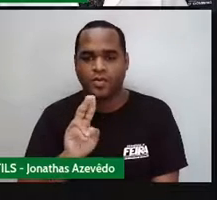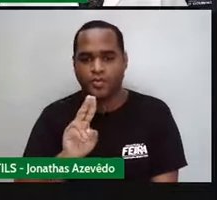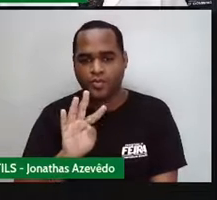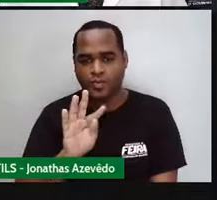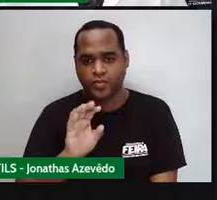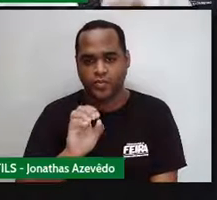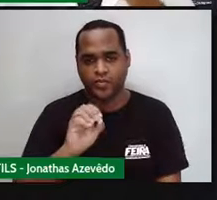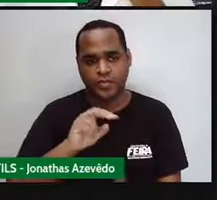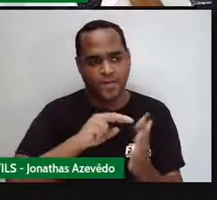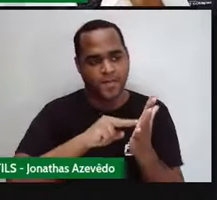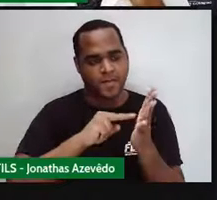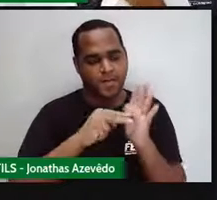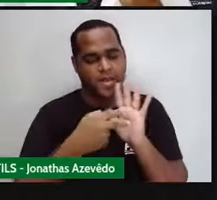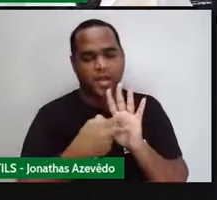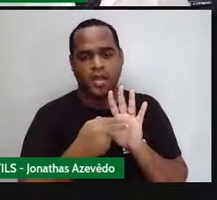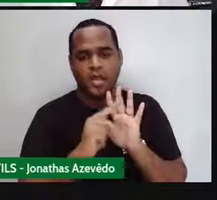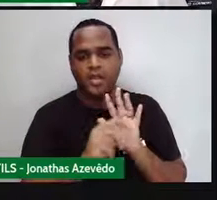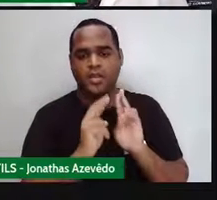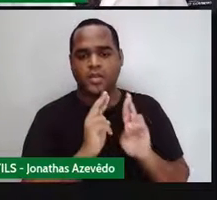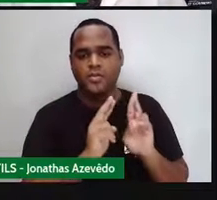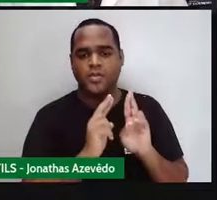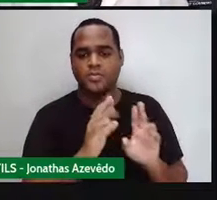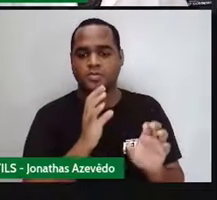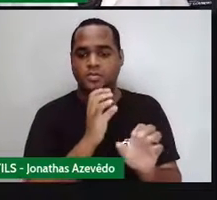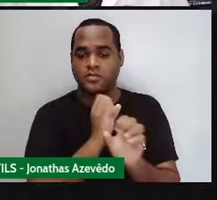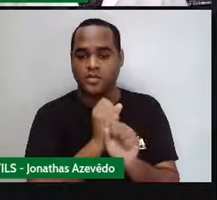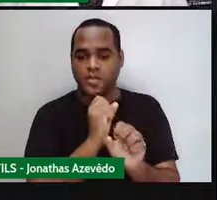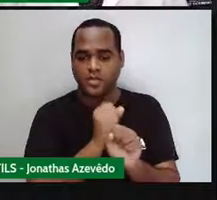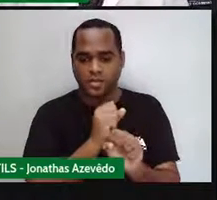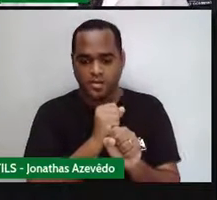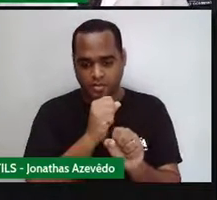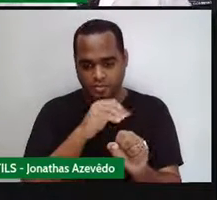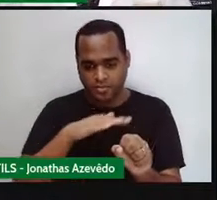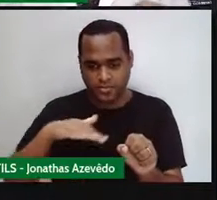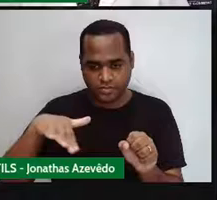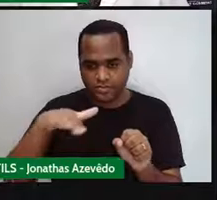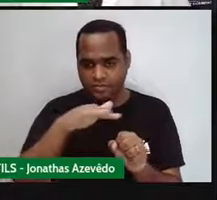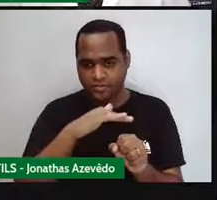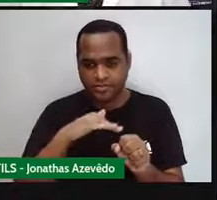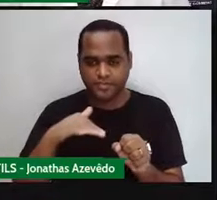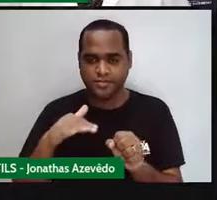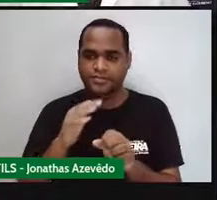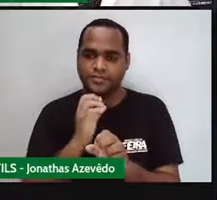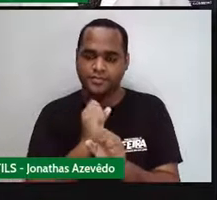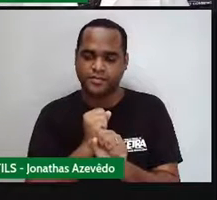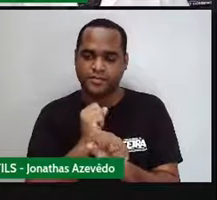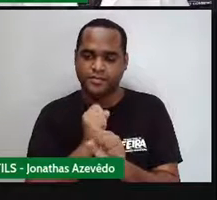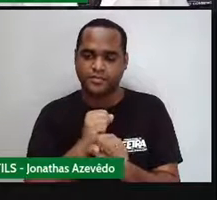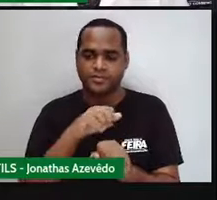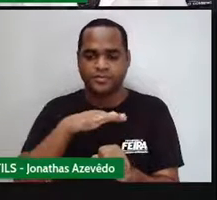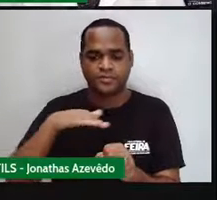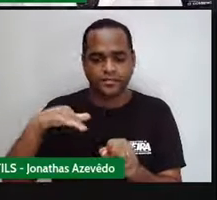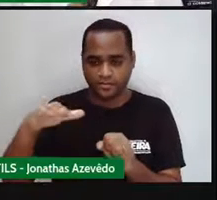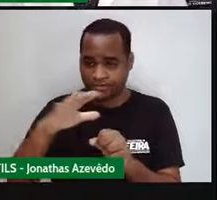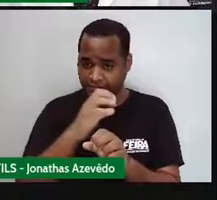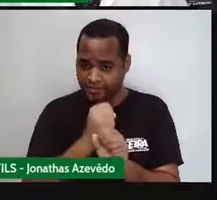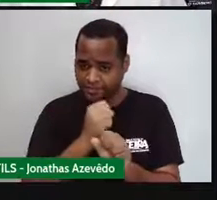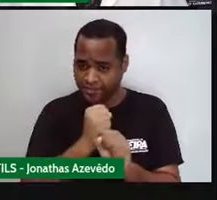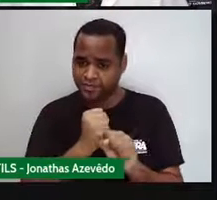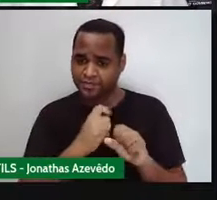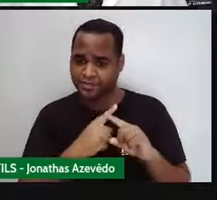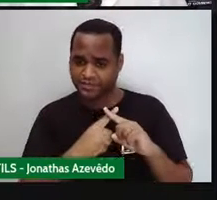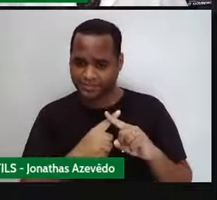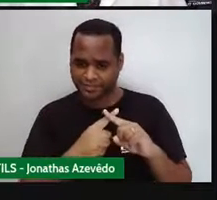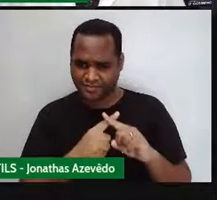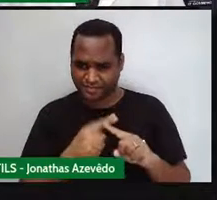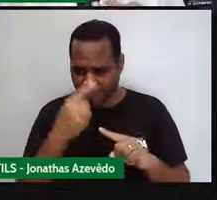operação, de uma conta, né? O produto é o resultado da multiplicação,